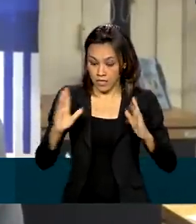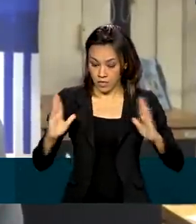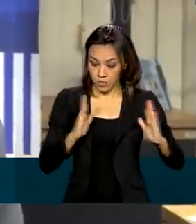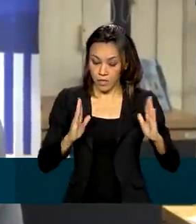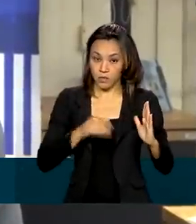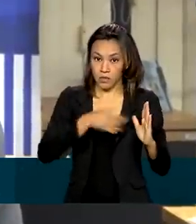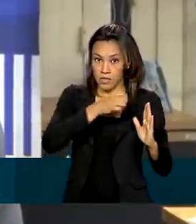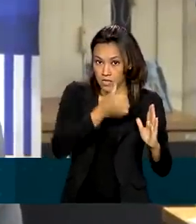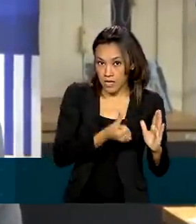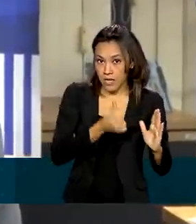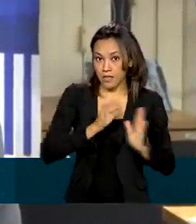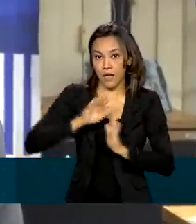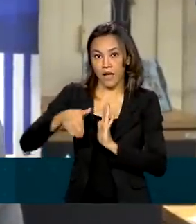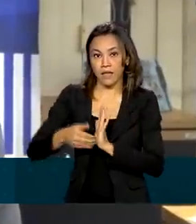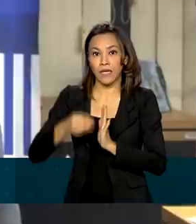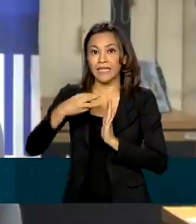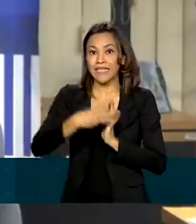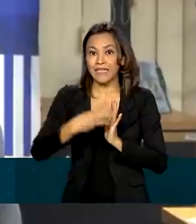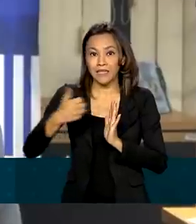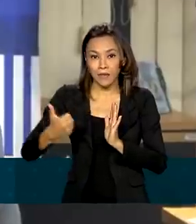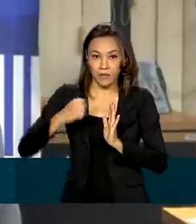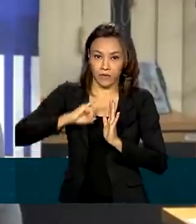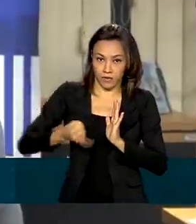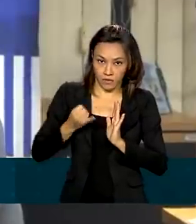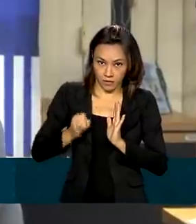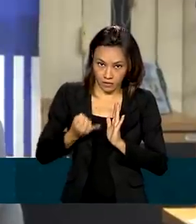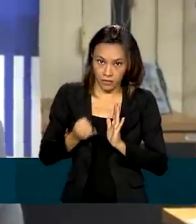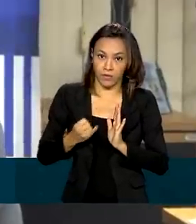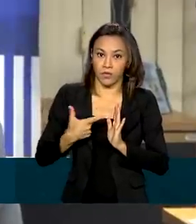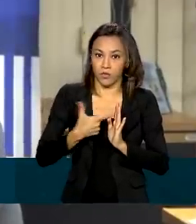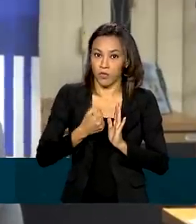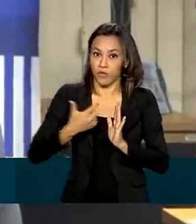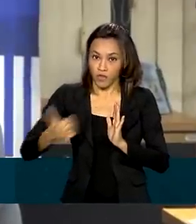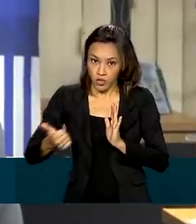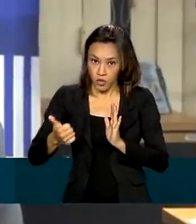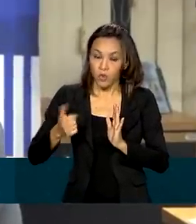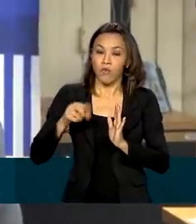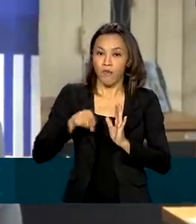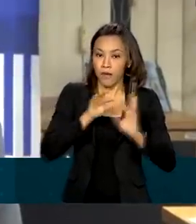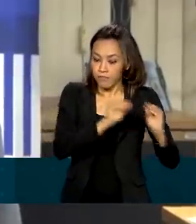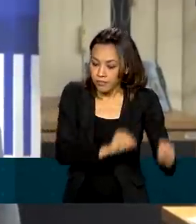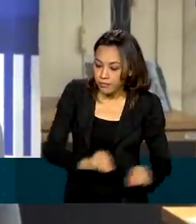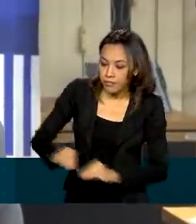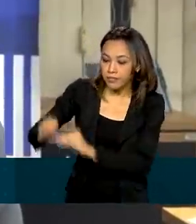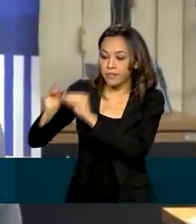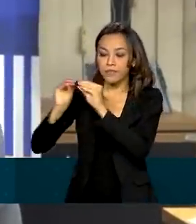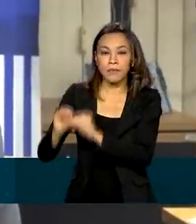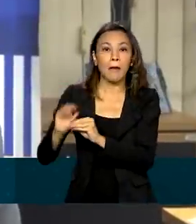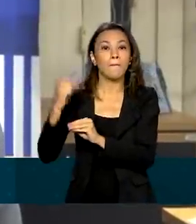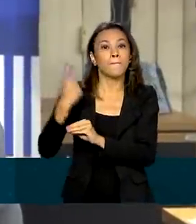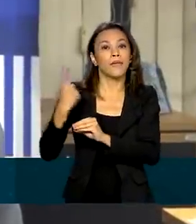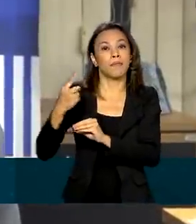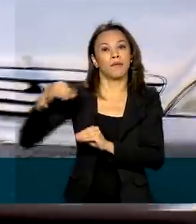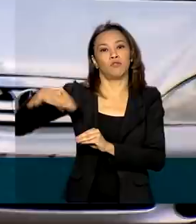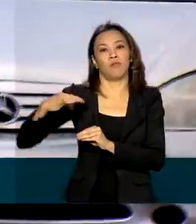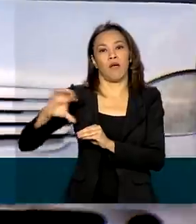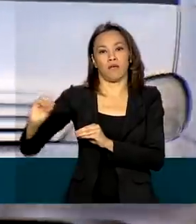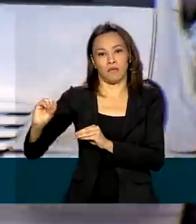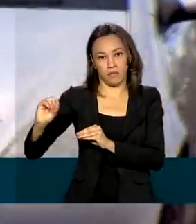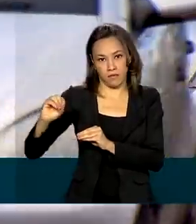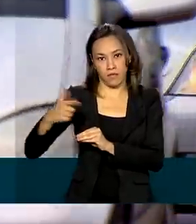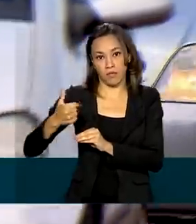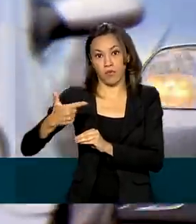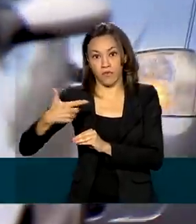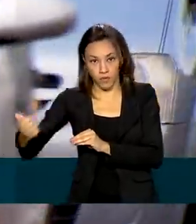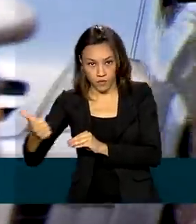6 e 31 de janeiro de 2021 ficam prorrogados para o dia 1º de março de 2021. As